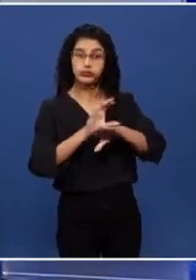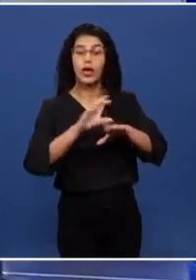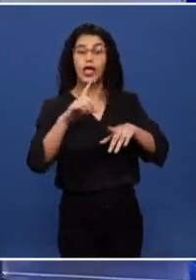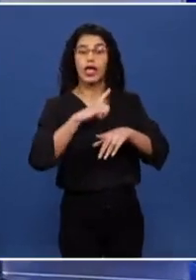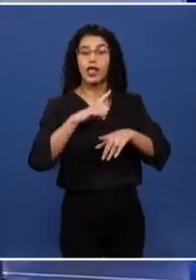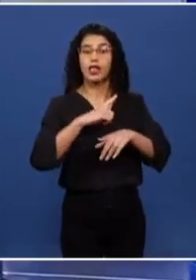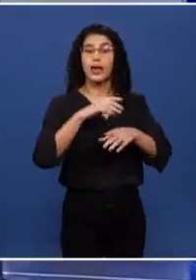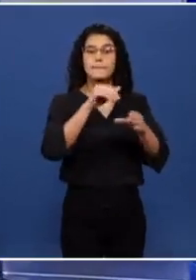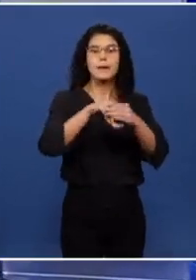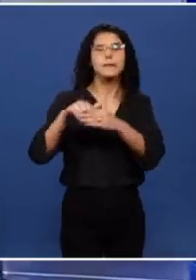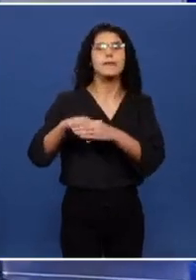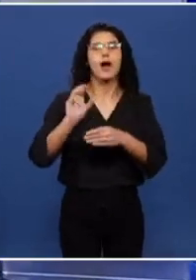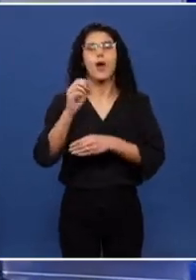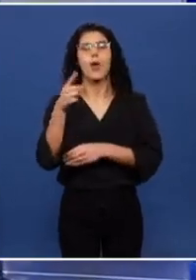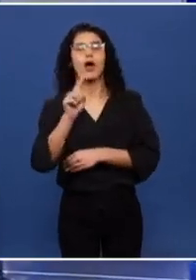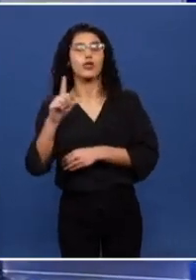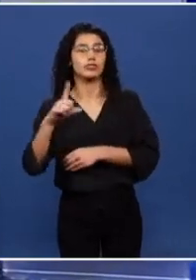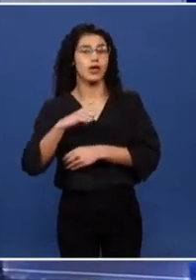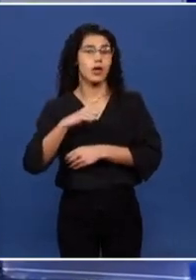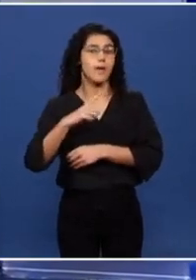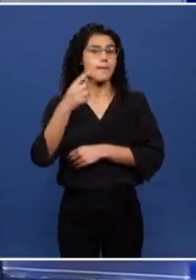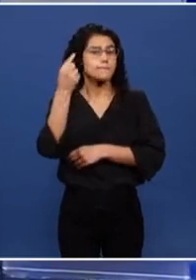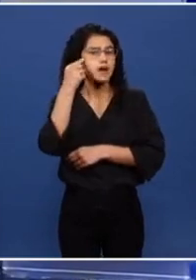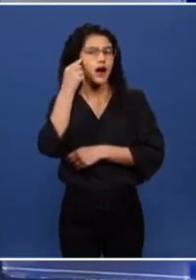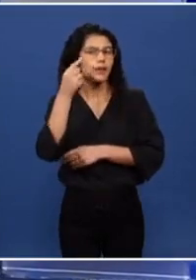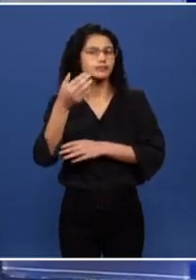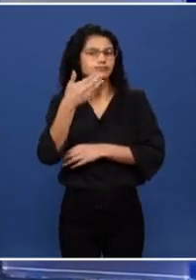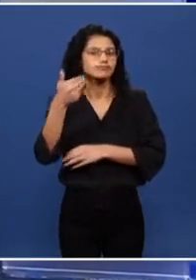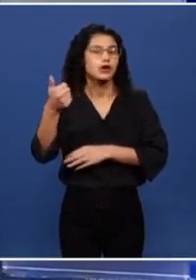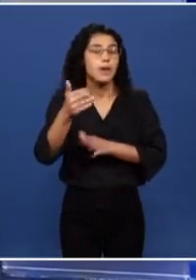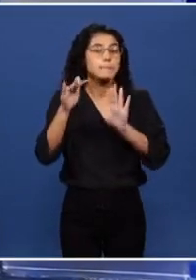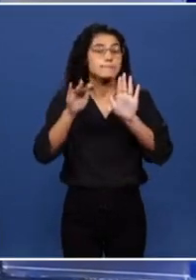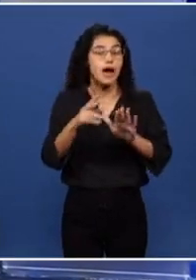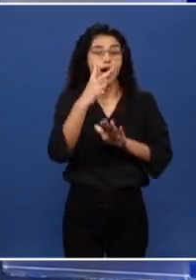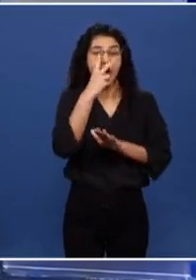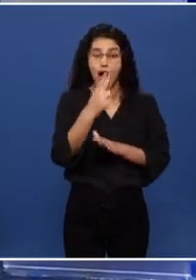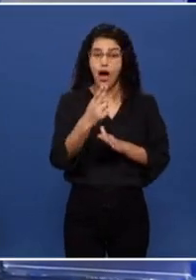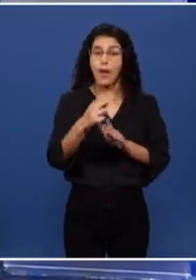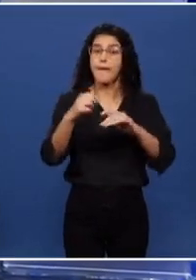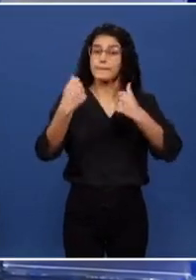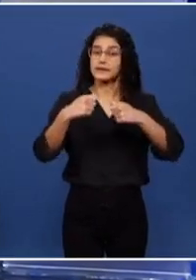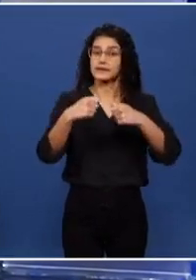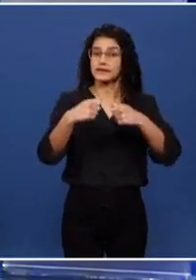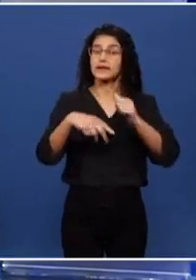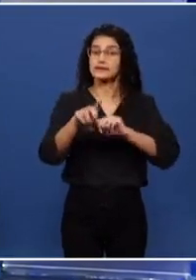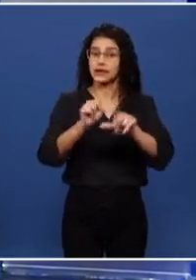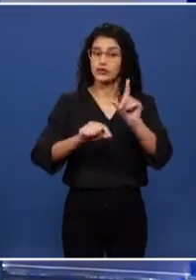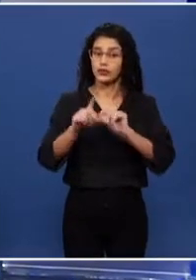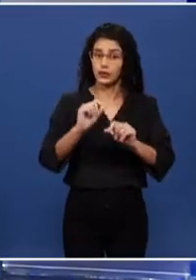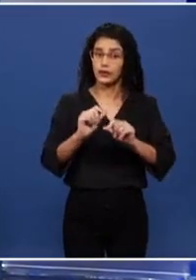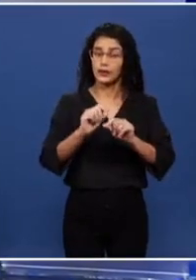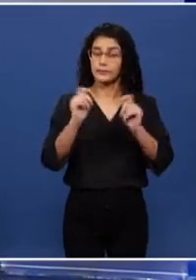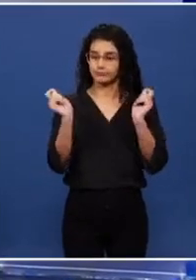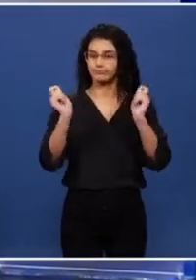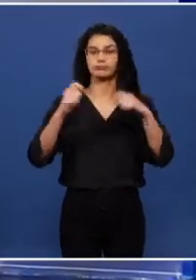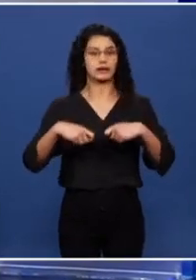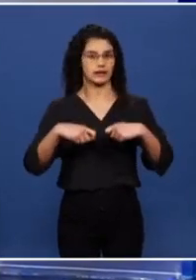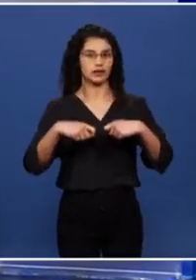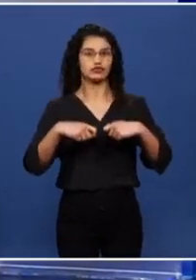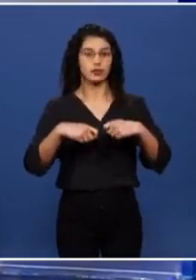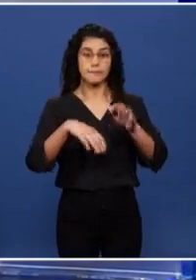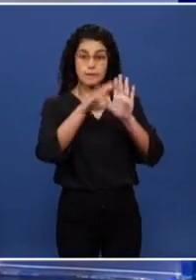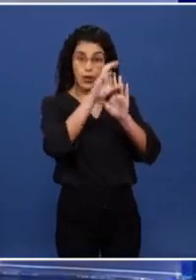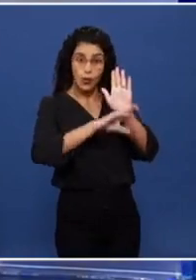mandato ou não, quem sabe as pessoas tenham uma limitação maior. Mas eu acho que a Suprema Corte tem que ser escolhida por competência, por